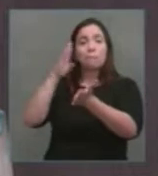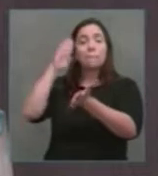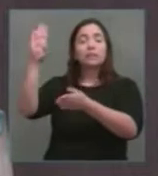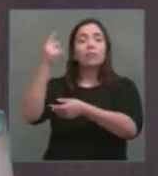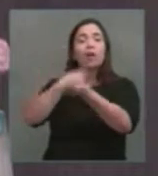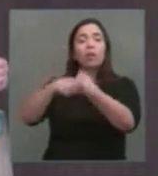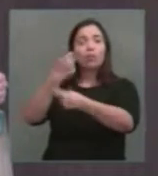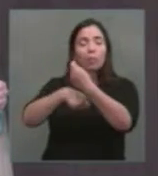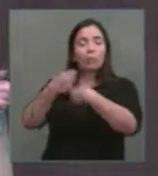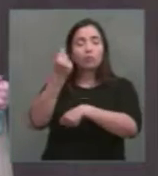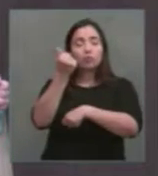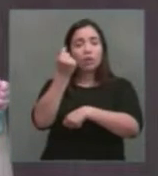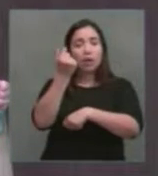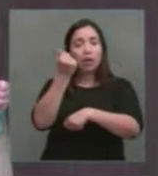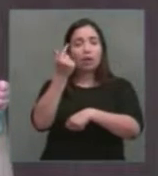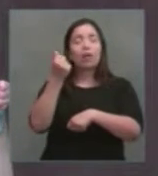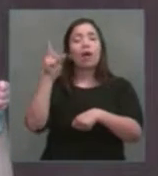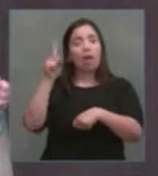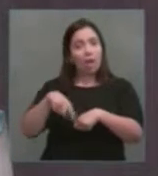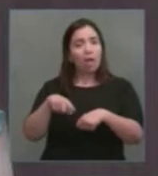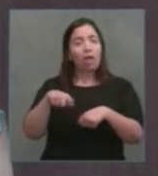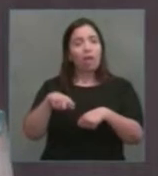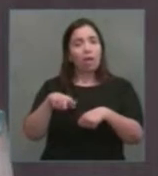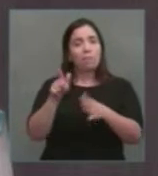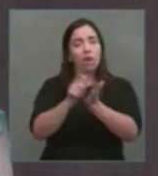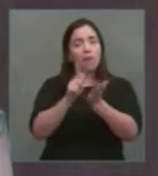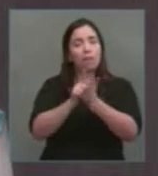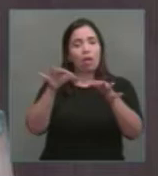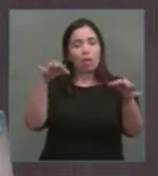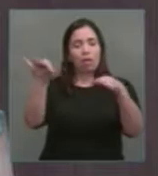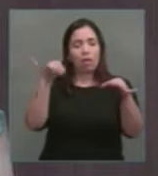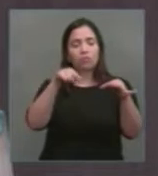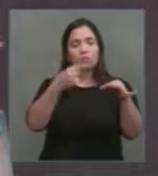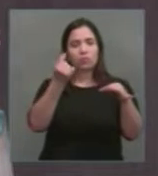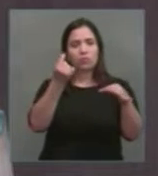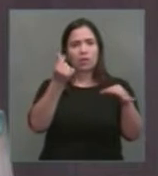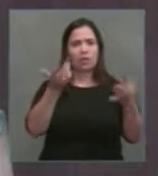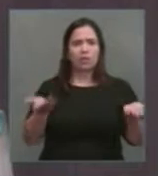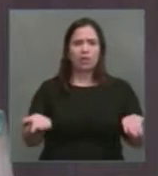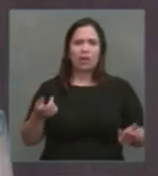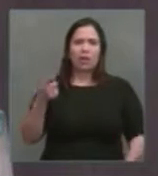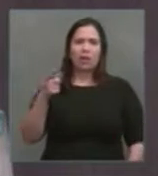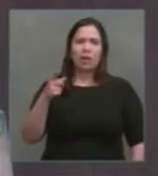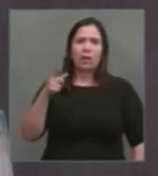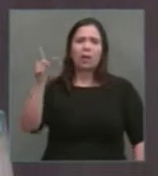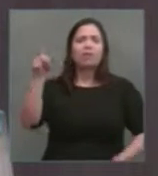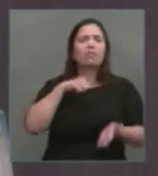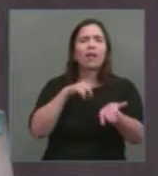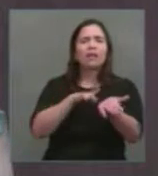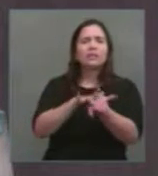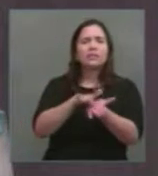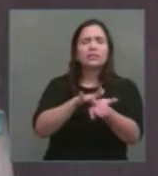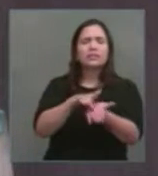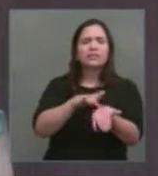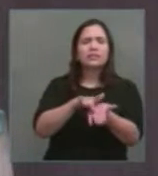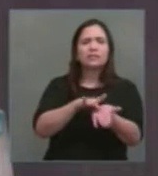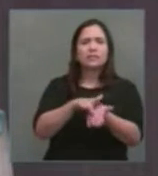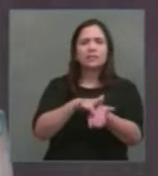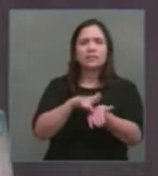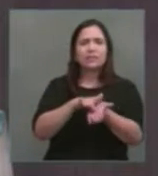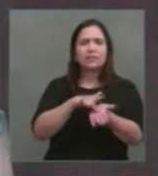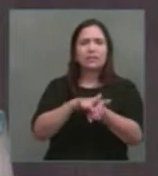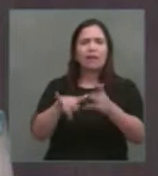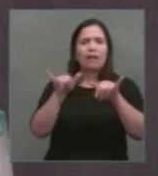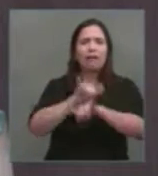que é o papel moeda. O argumento é um argumento absolutamente cínico. O argumento é que as pessoas estão utilizando